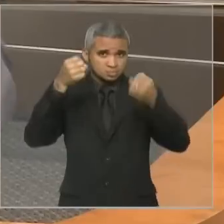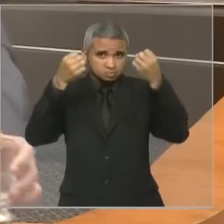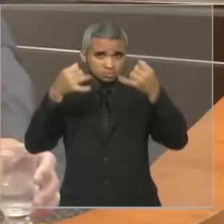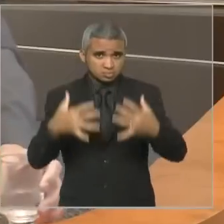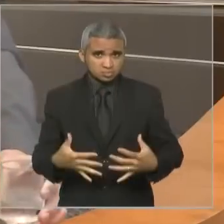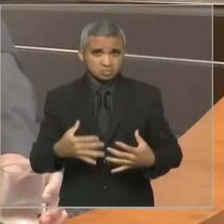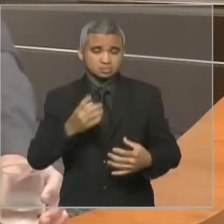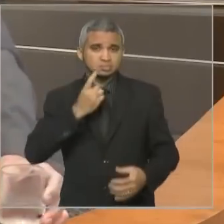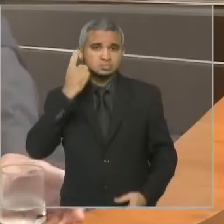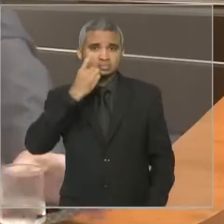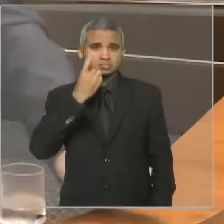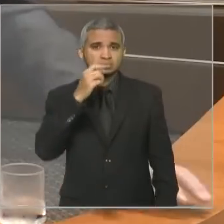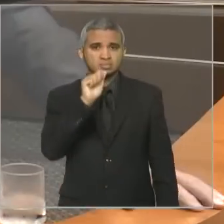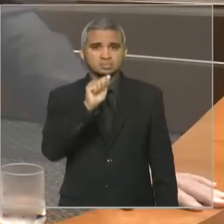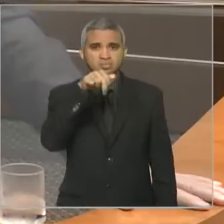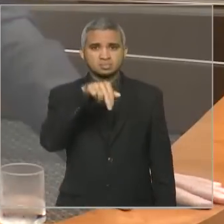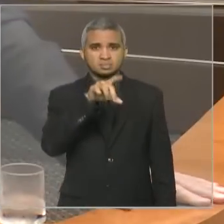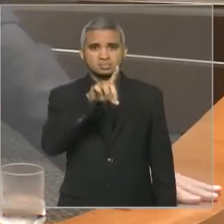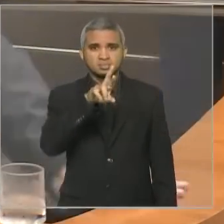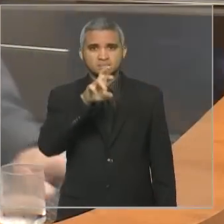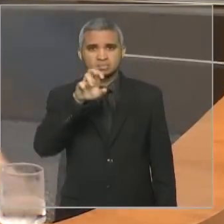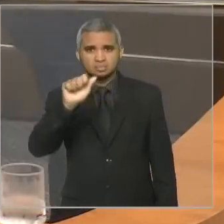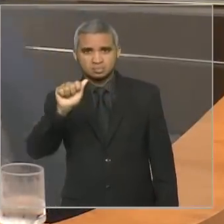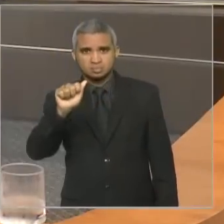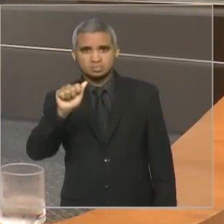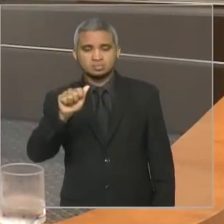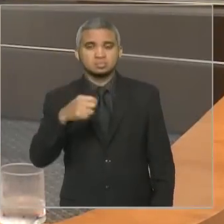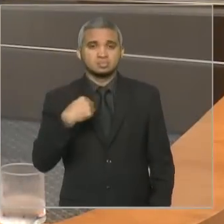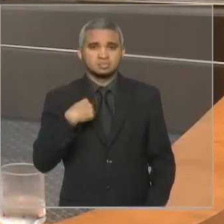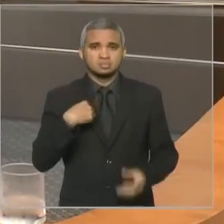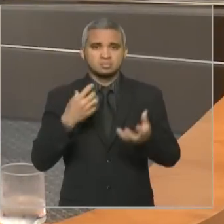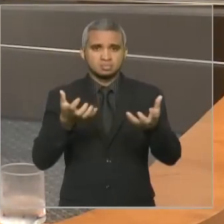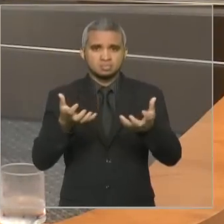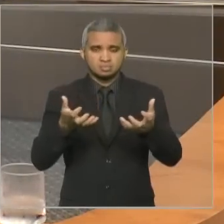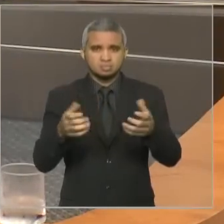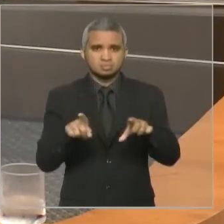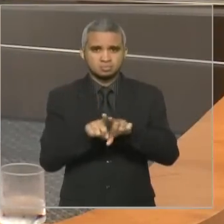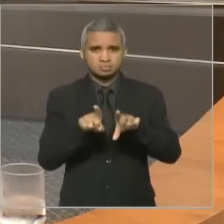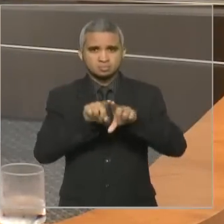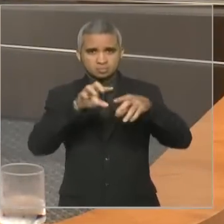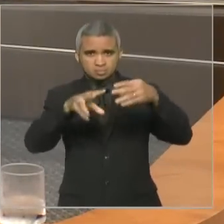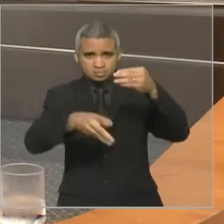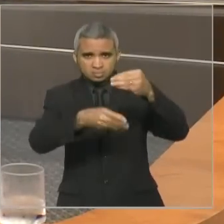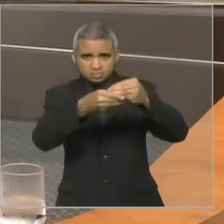deputada Andréia. E eu gostaria de fazer um comentário, até porque eu já